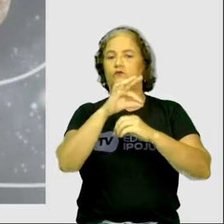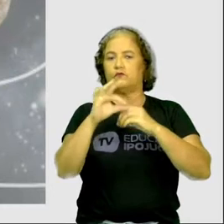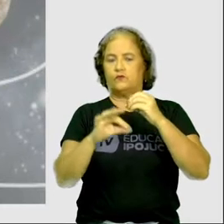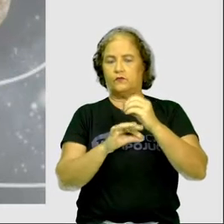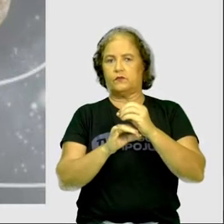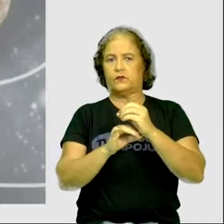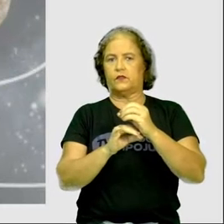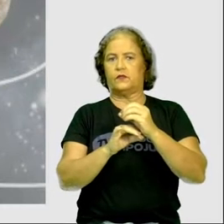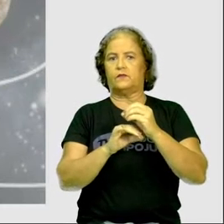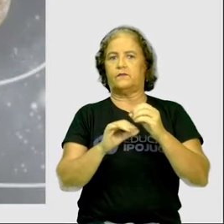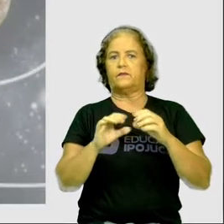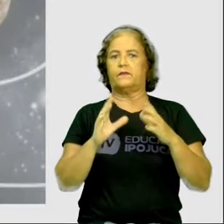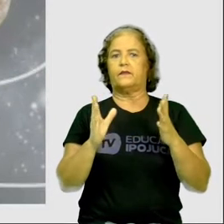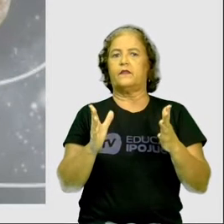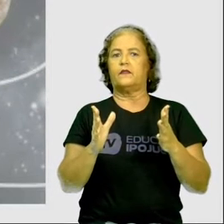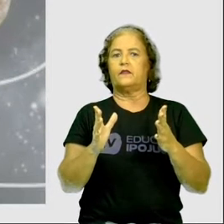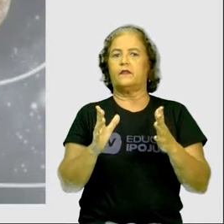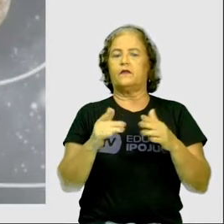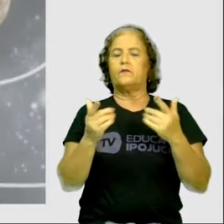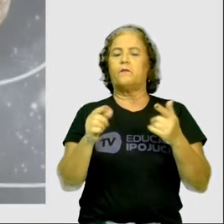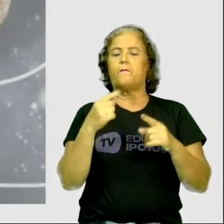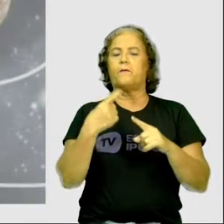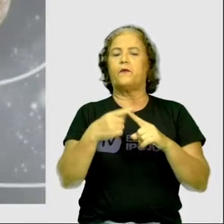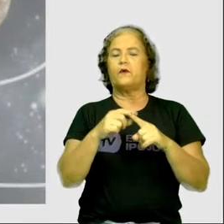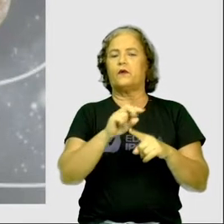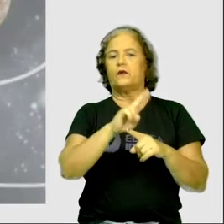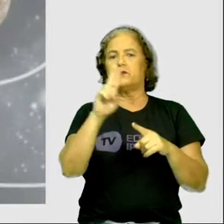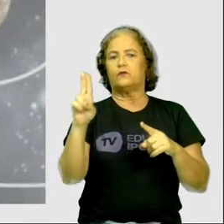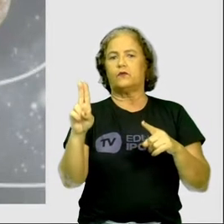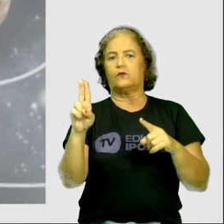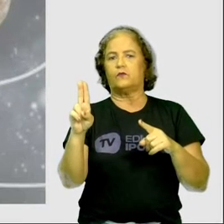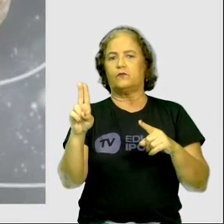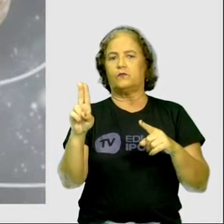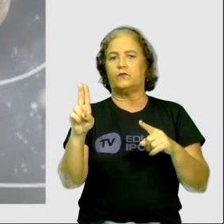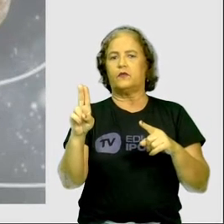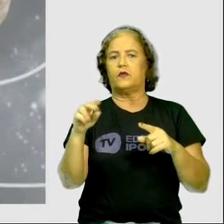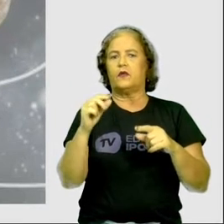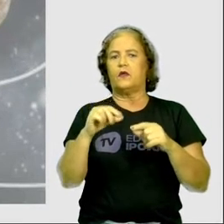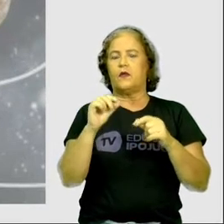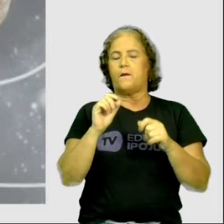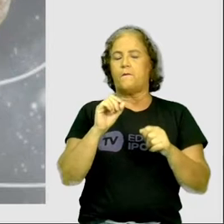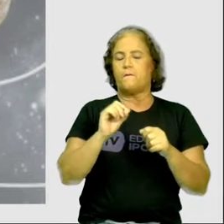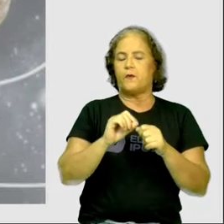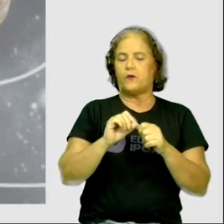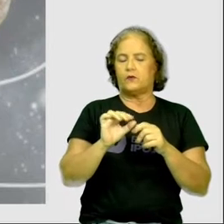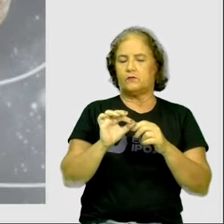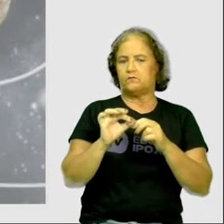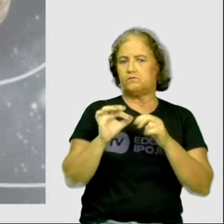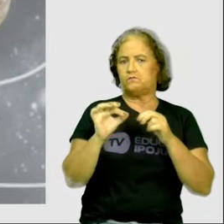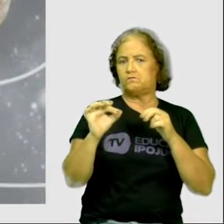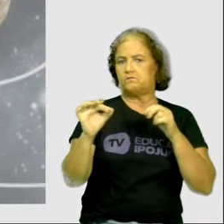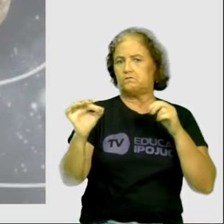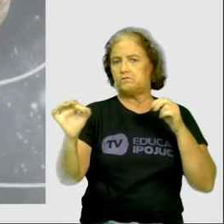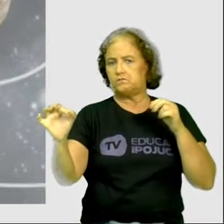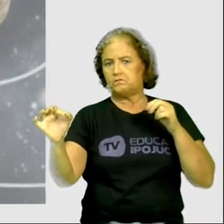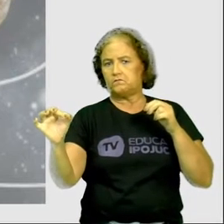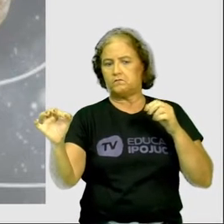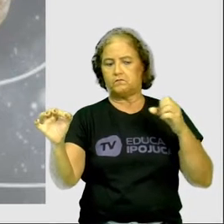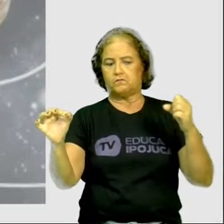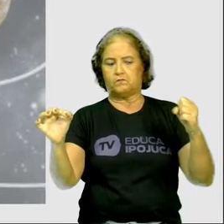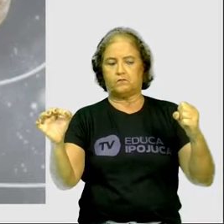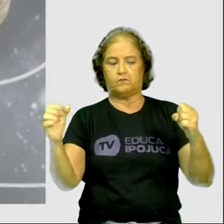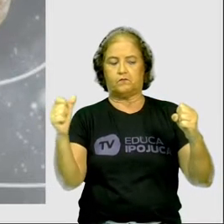exteriores por quê? Eles são os que estão mais afastados do Sol, certo?